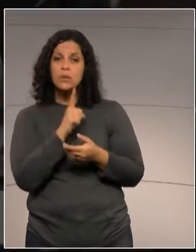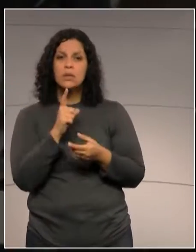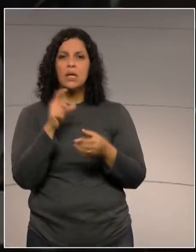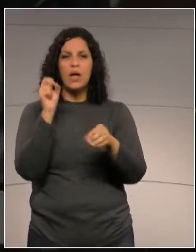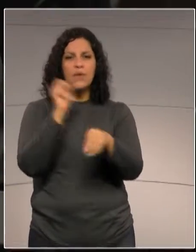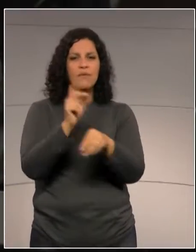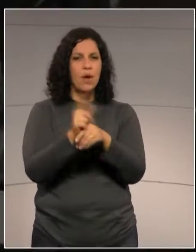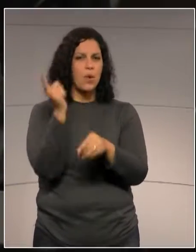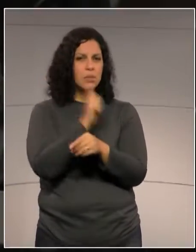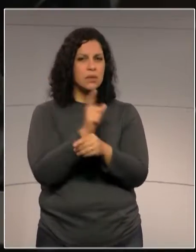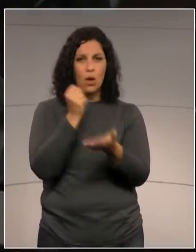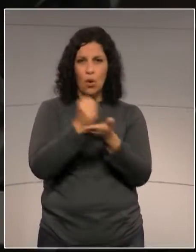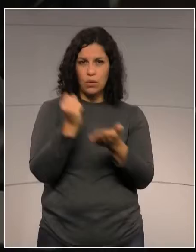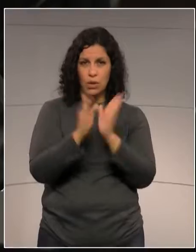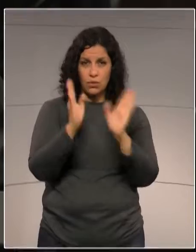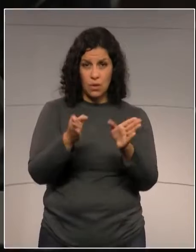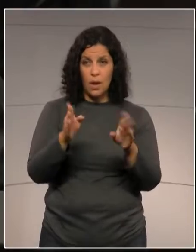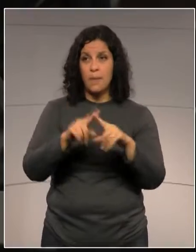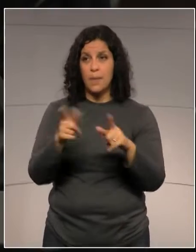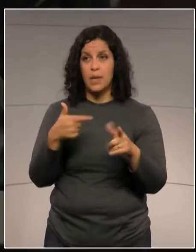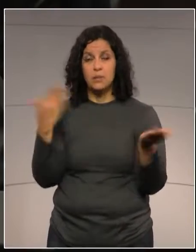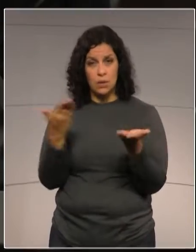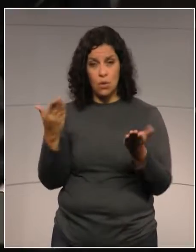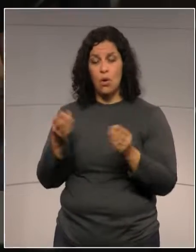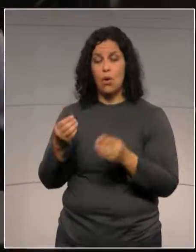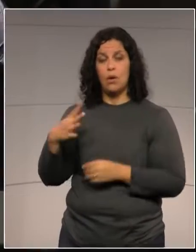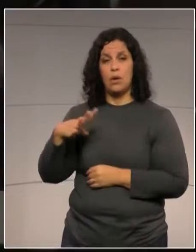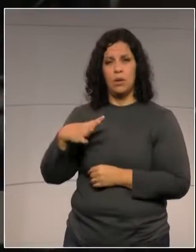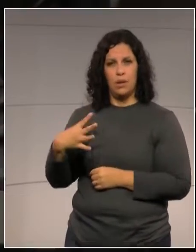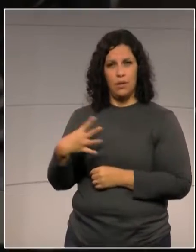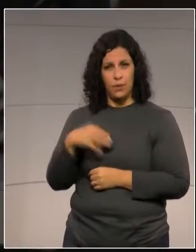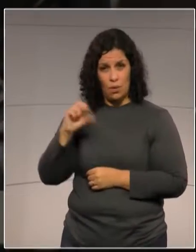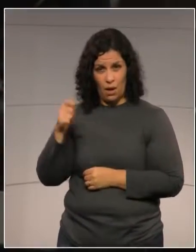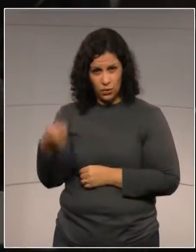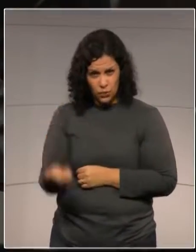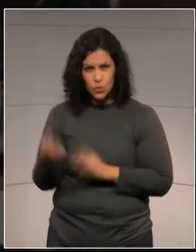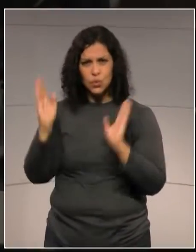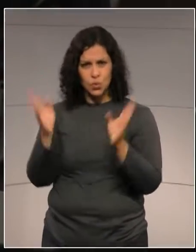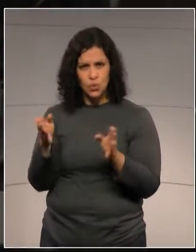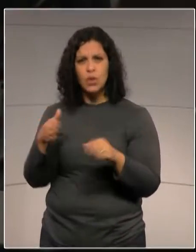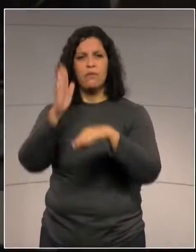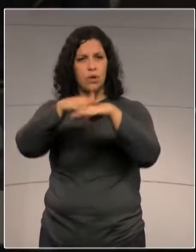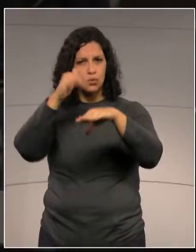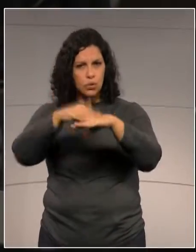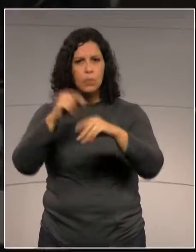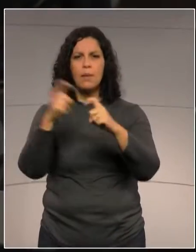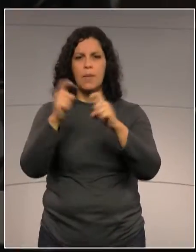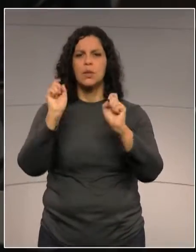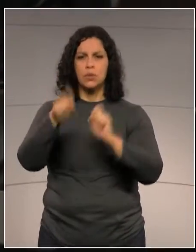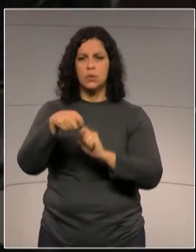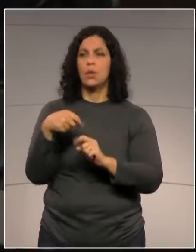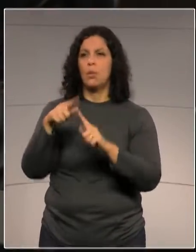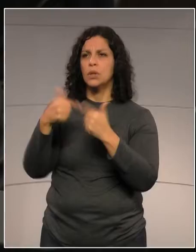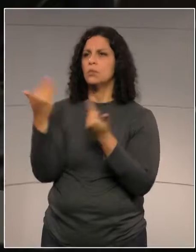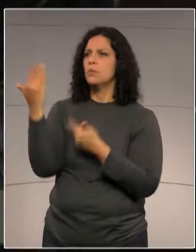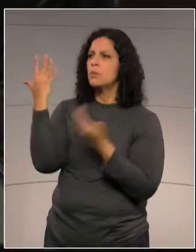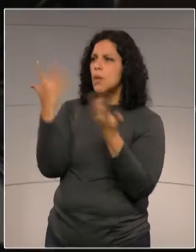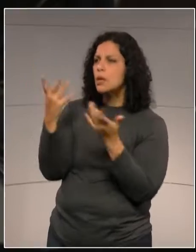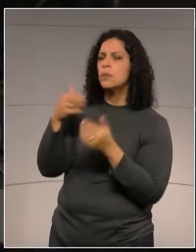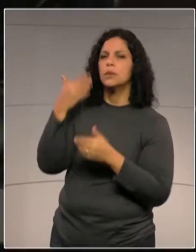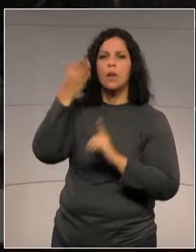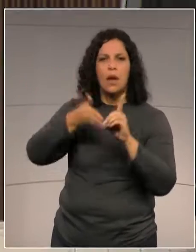então o governo com a sua sensibilidade do governo Ratinho Júnior vai chamar e vai melhorar o trabalho. parabéns pelo discurso de Vossa Excelência.